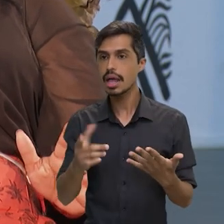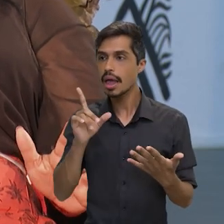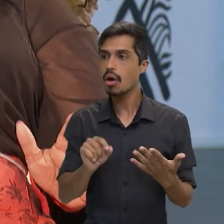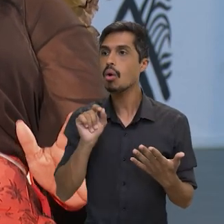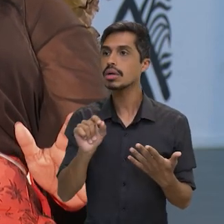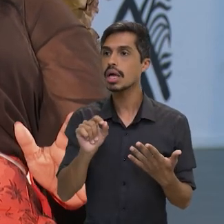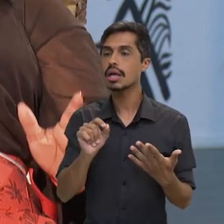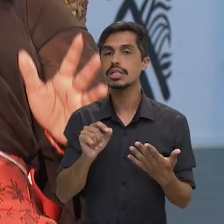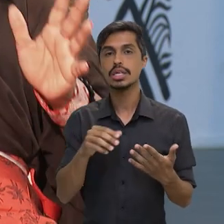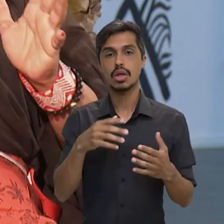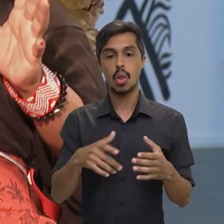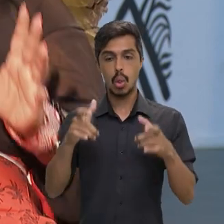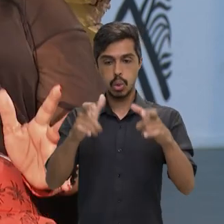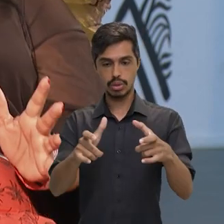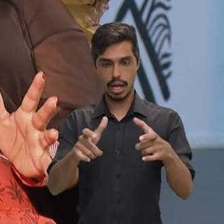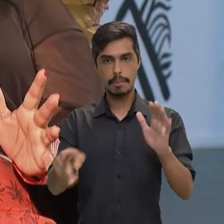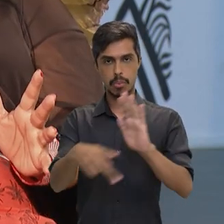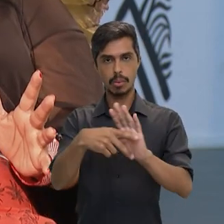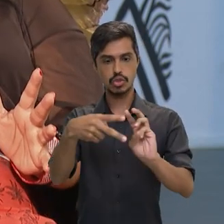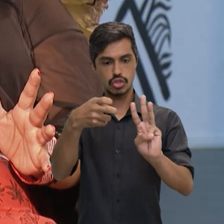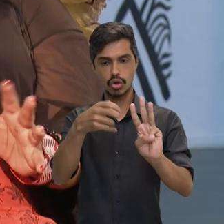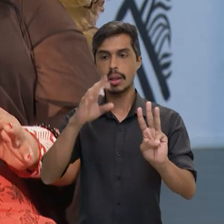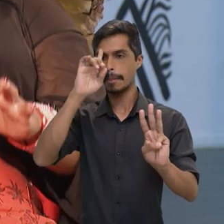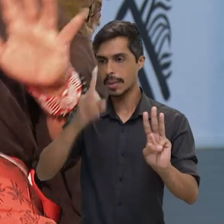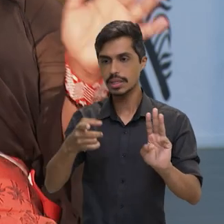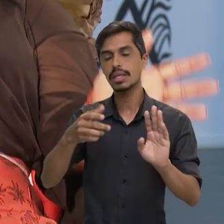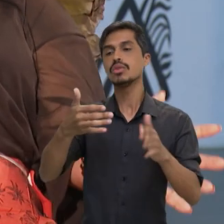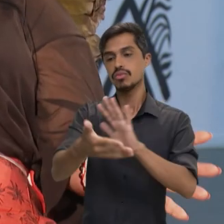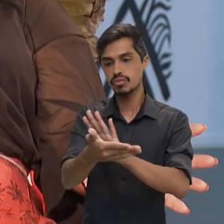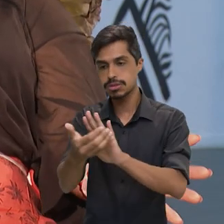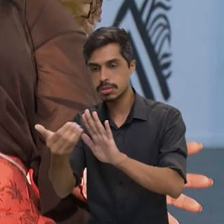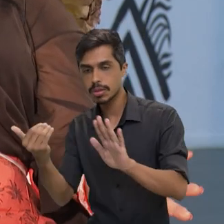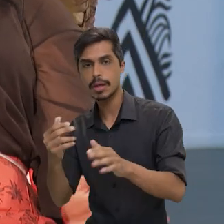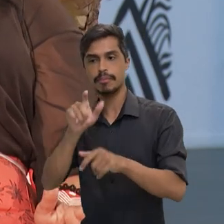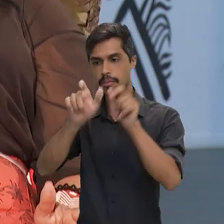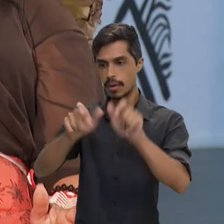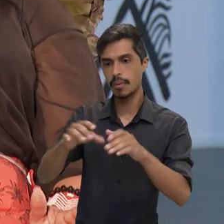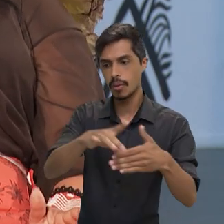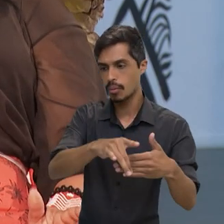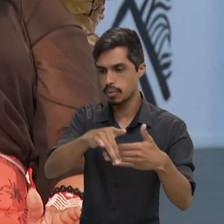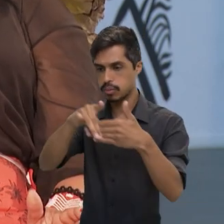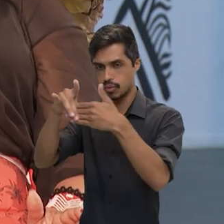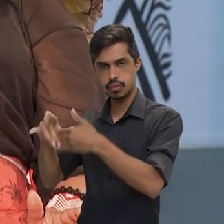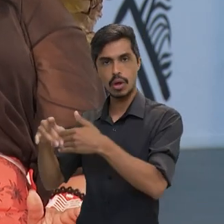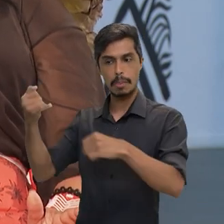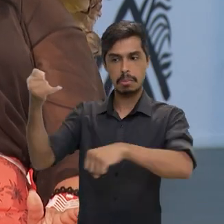desocupar esses territórios, né? Retirando invasores. E aí, seja